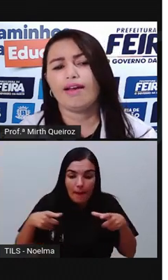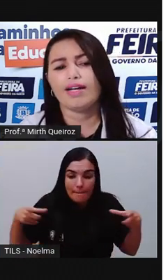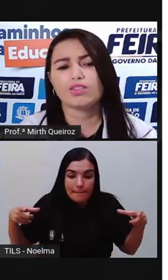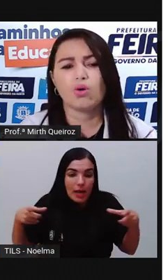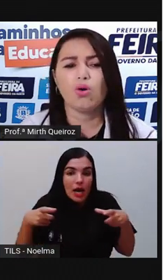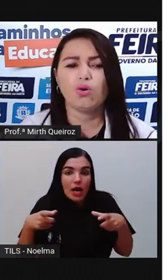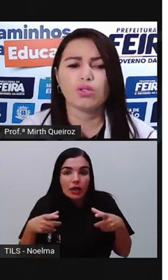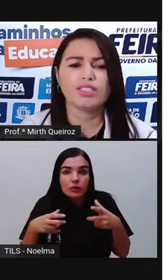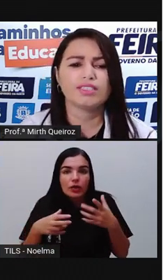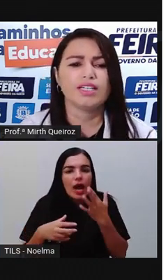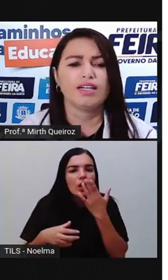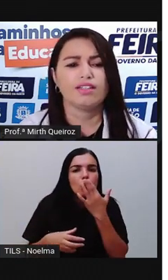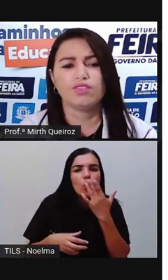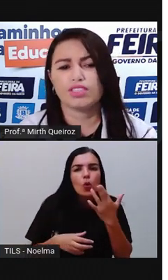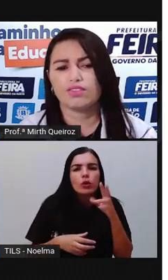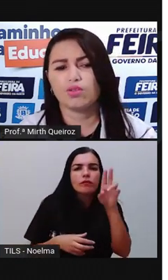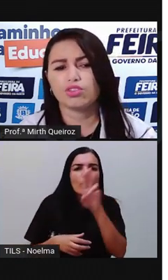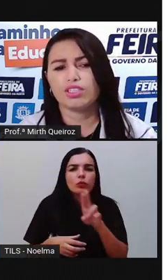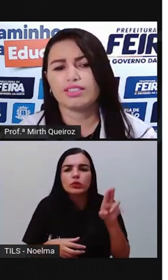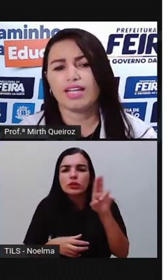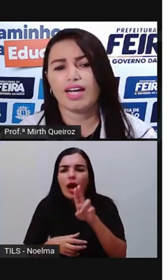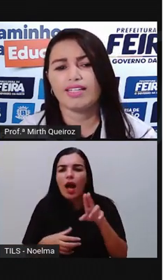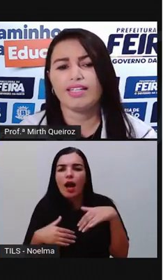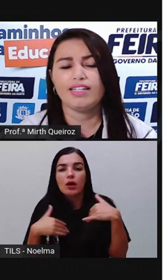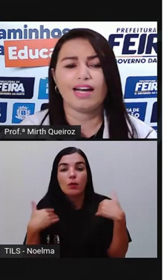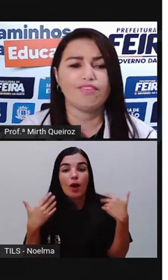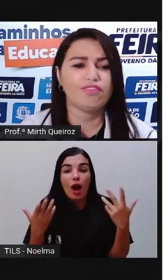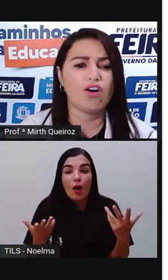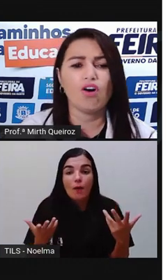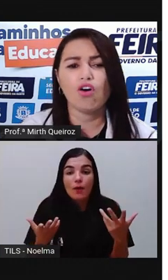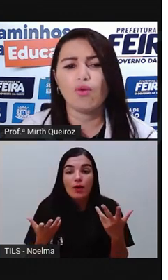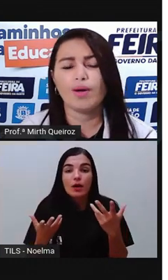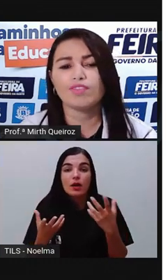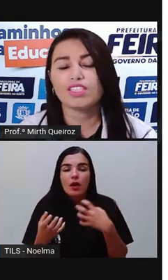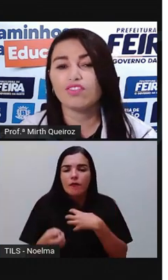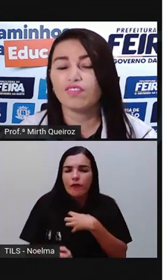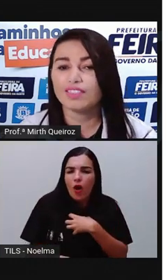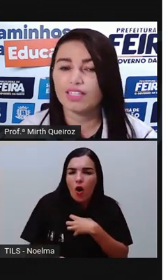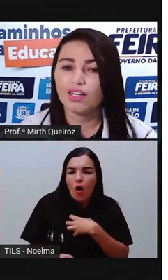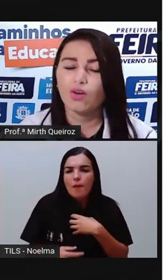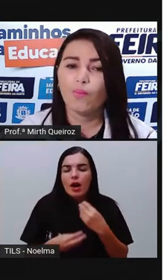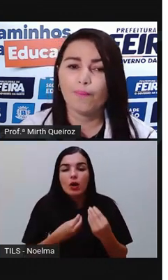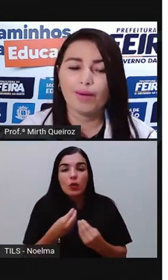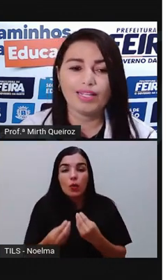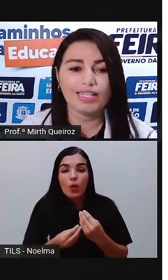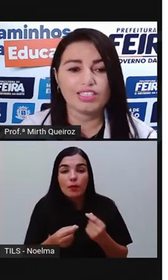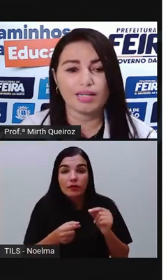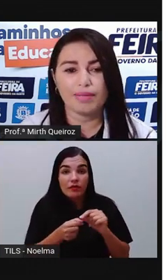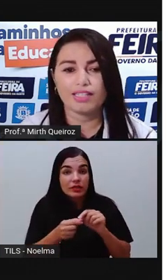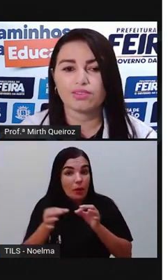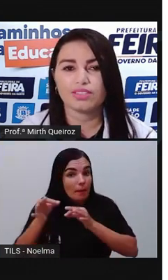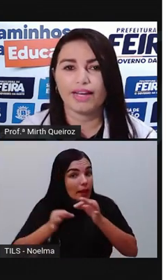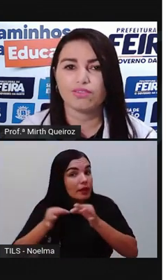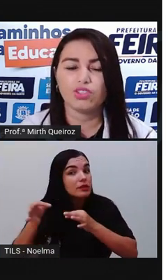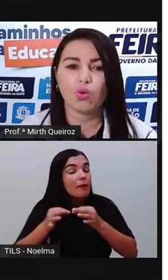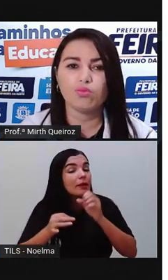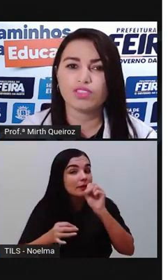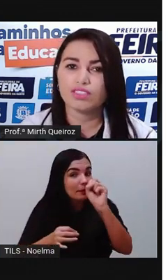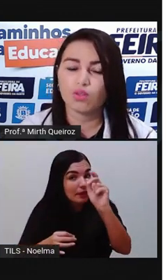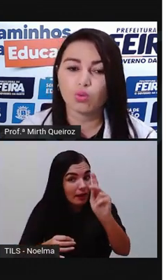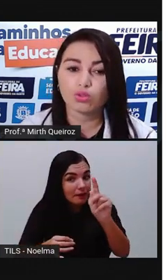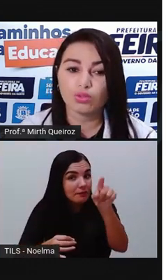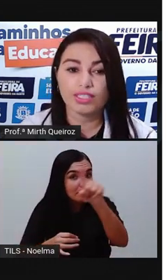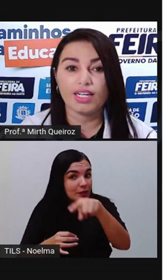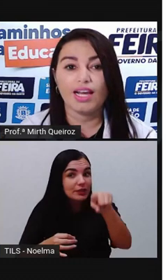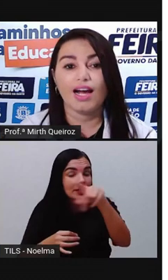as cores que vocês vão utilizar aí, a forma. Vocês vão fazer um planejamento, certo? De como